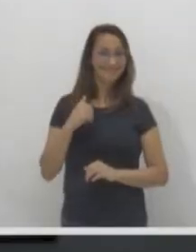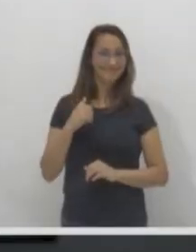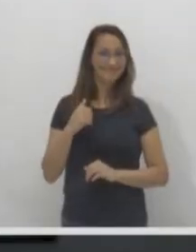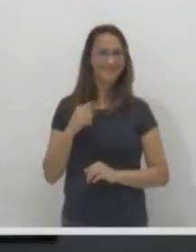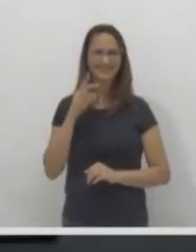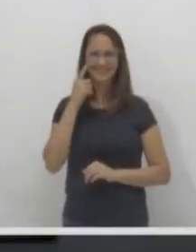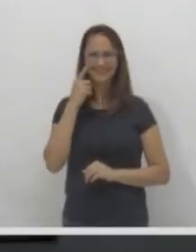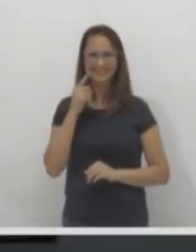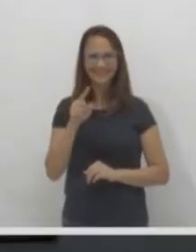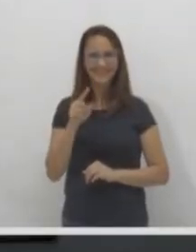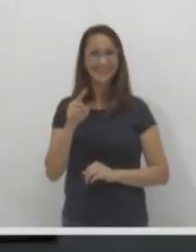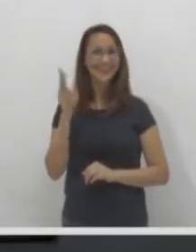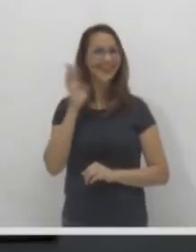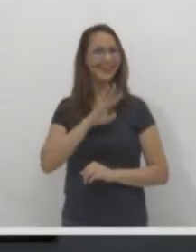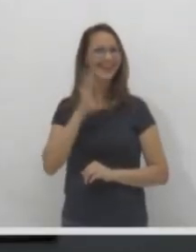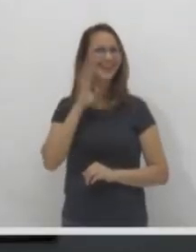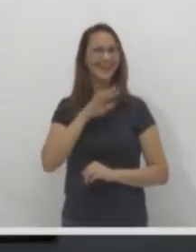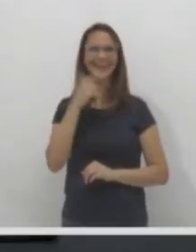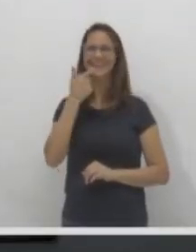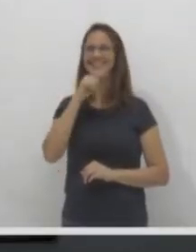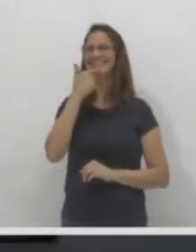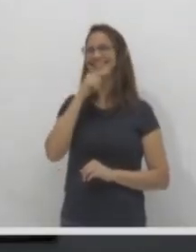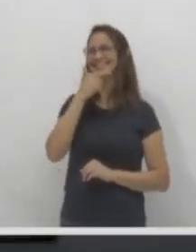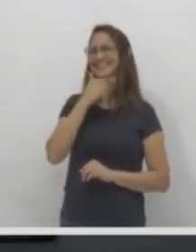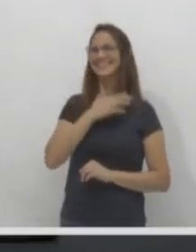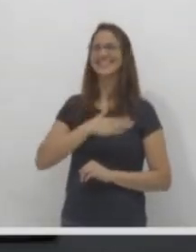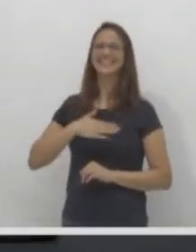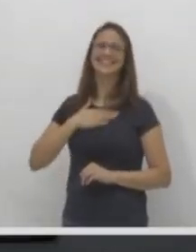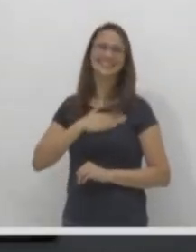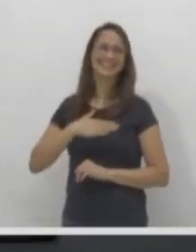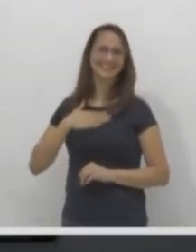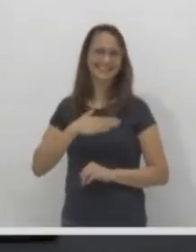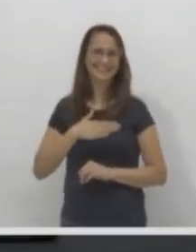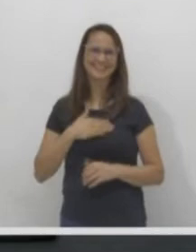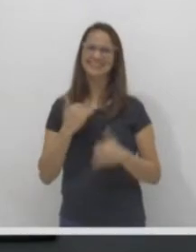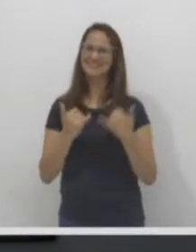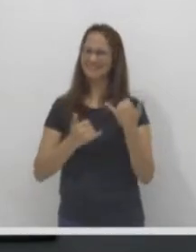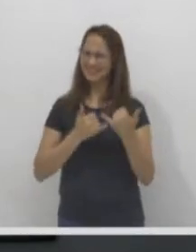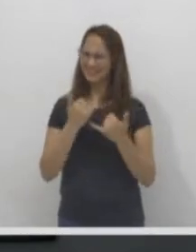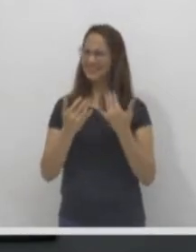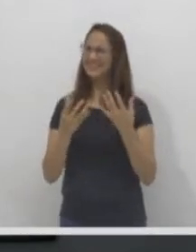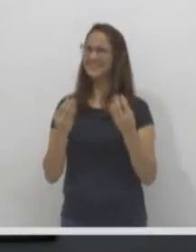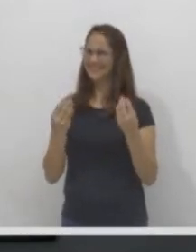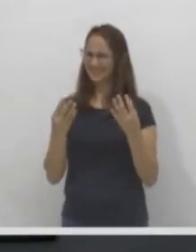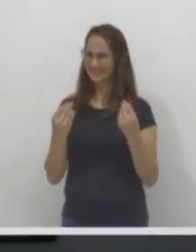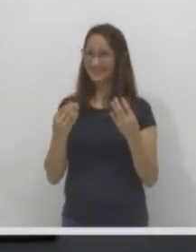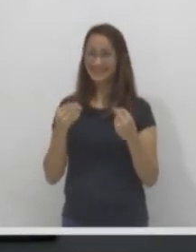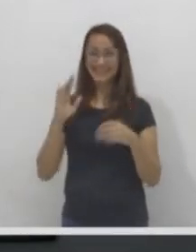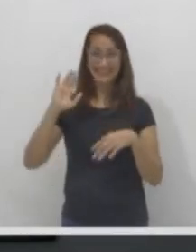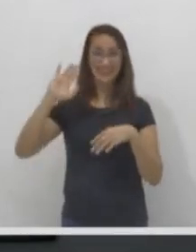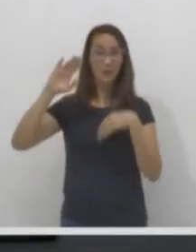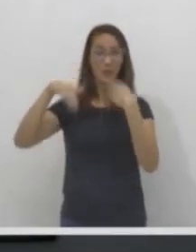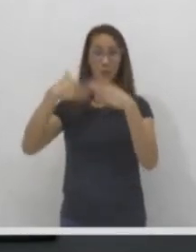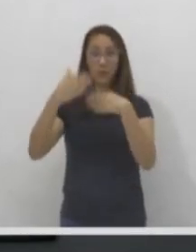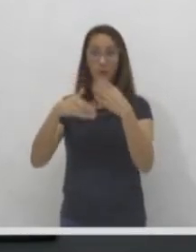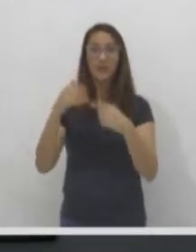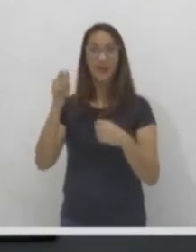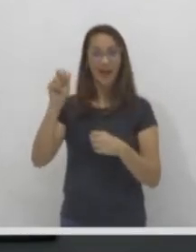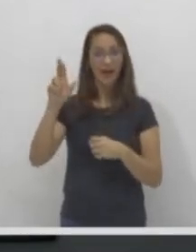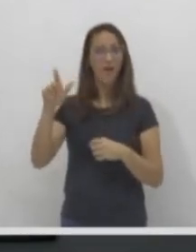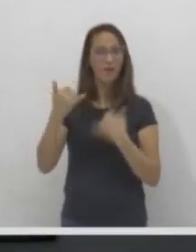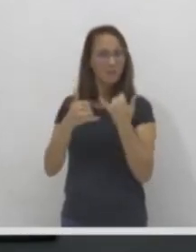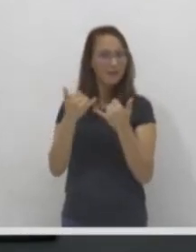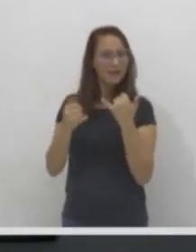como foi legal? Super divertido. Não se preocupe que nós temos muita brincadeira pela frente ainda. Nas próximas aulas também vou trazer outras brincadeiras.